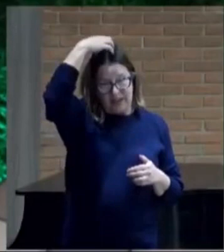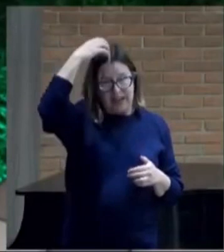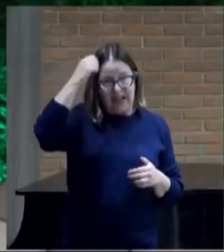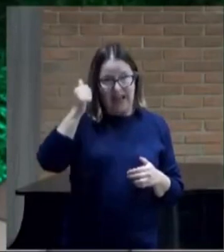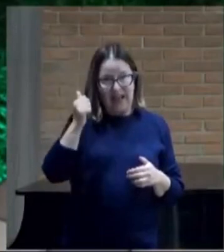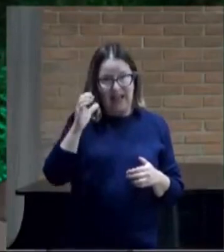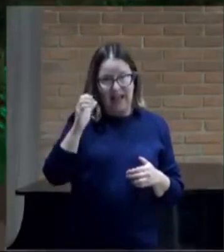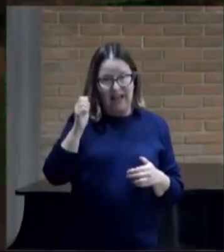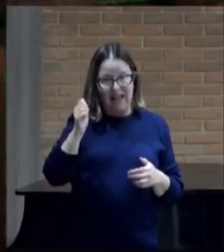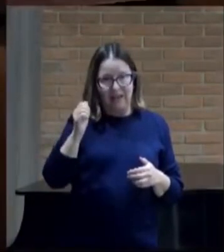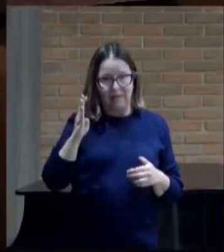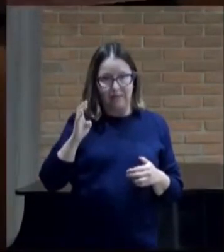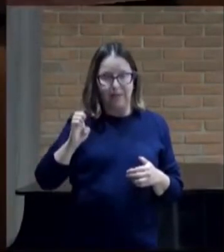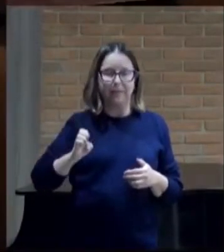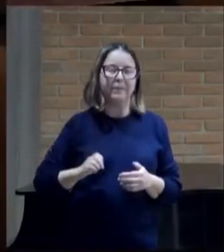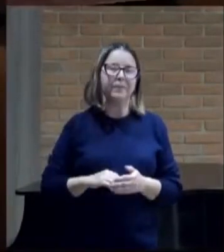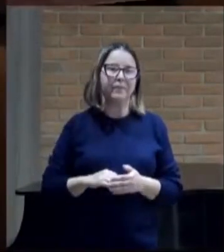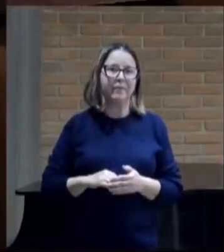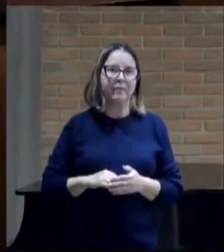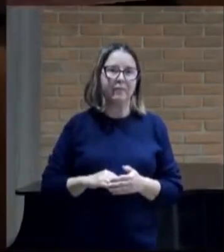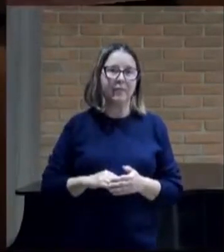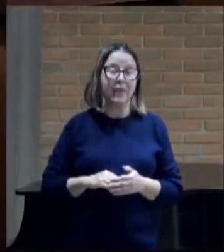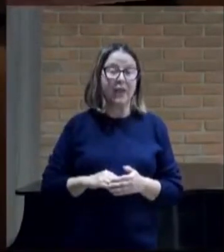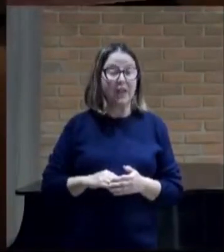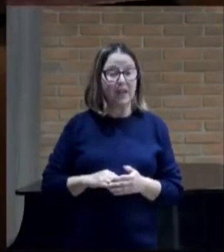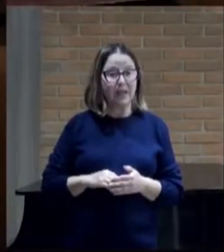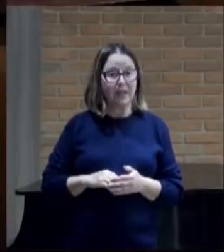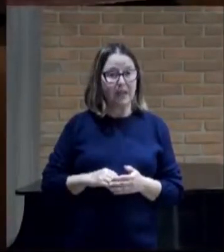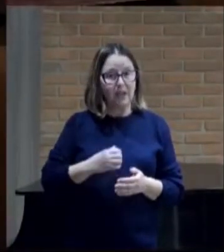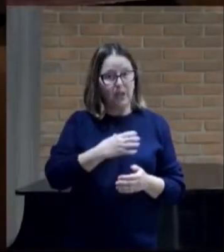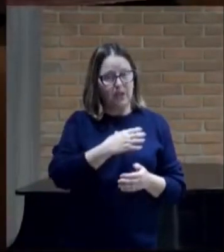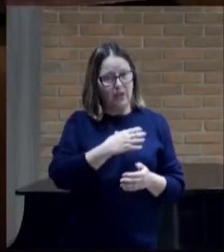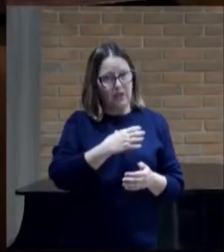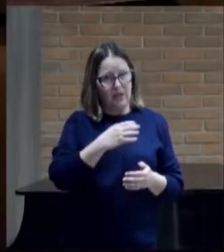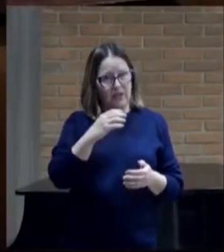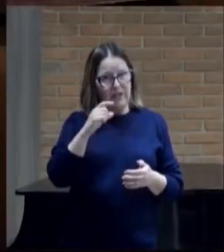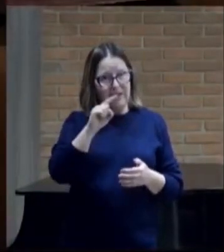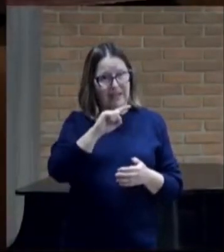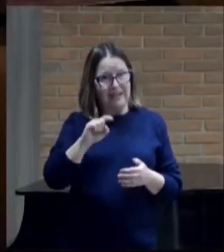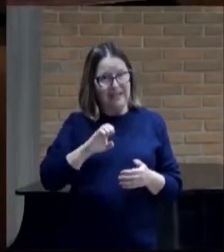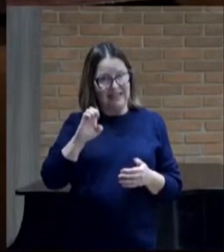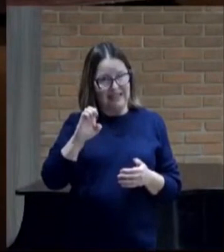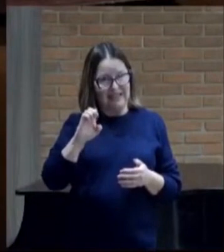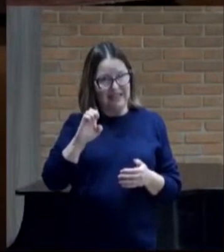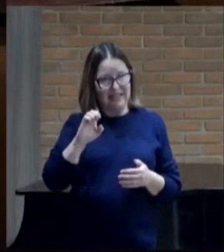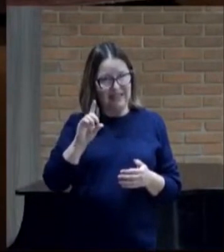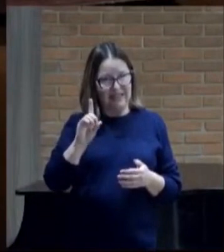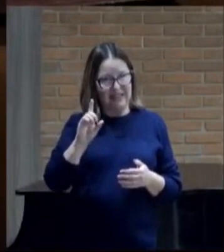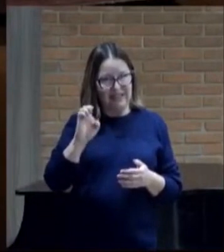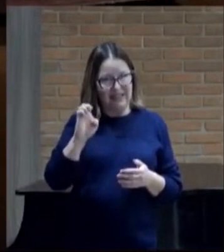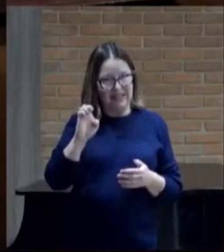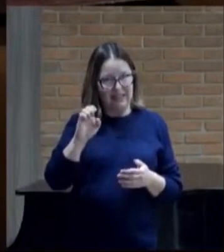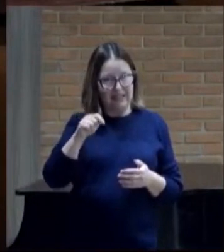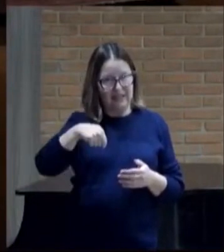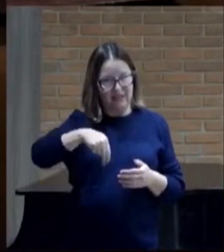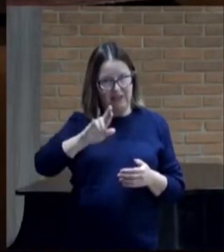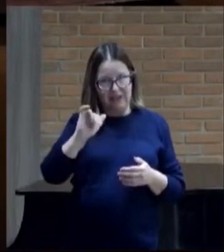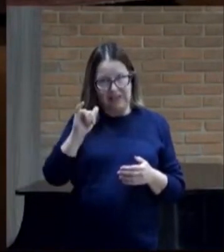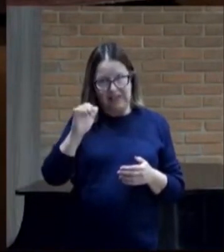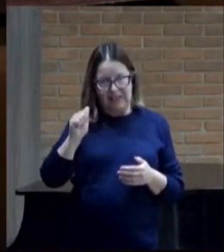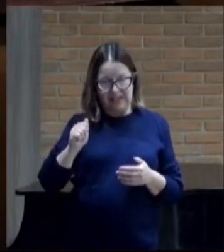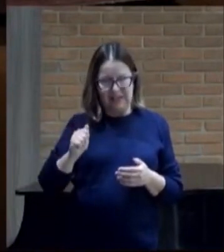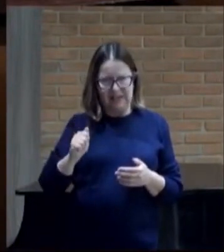a gente para então Zedequias filho de Quenaana chegou deu uma bofetada em